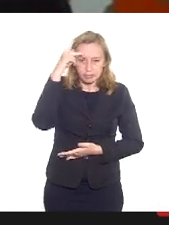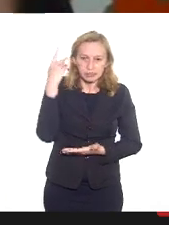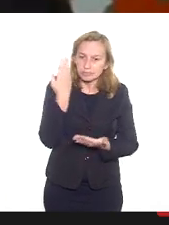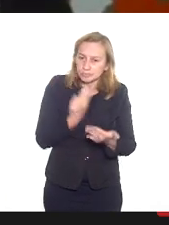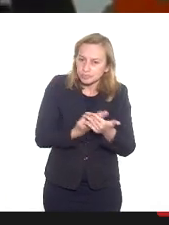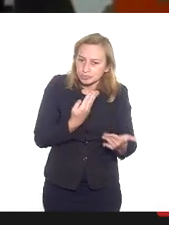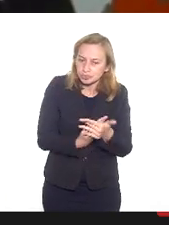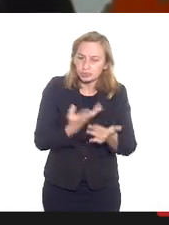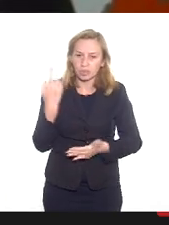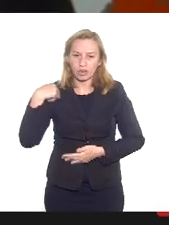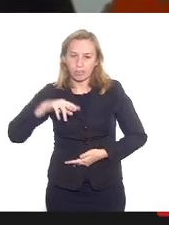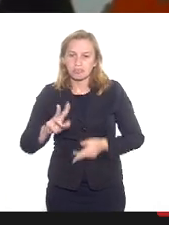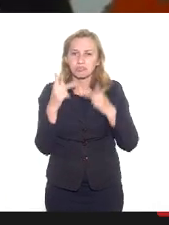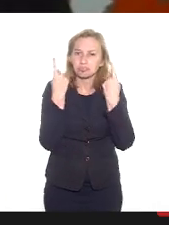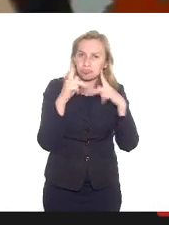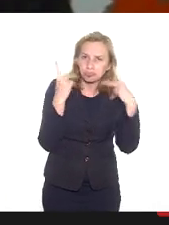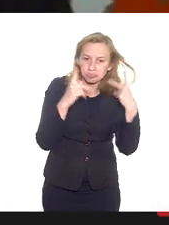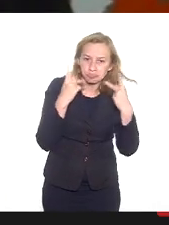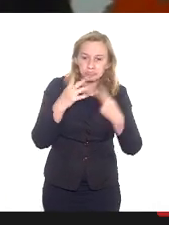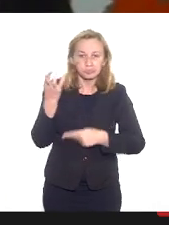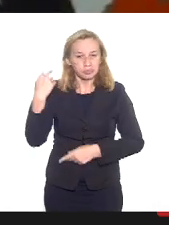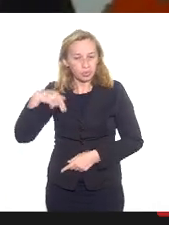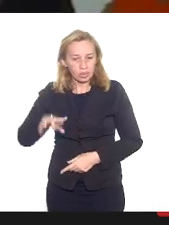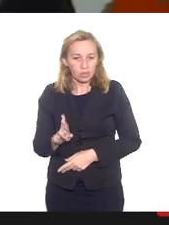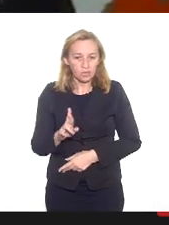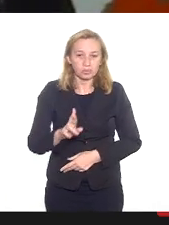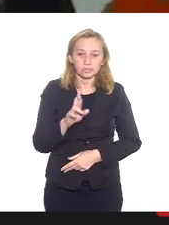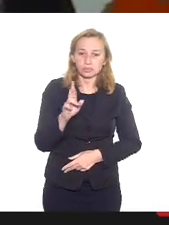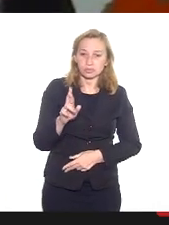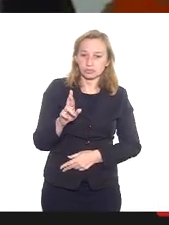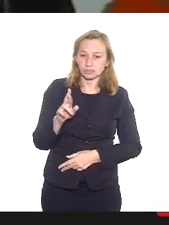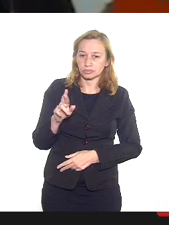religião, que pregam a religião do jeito que ela